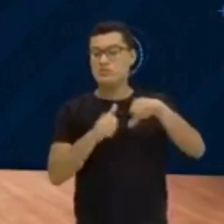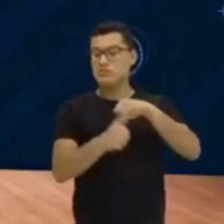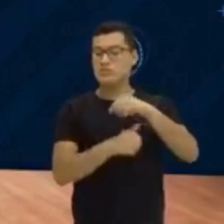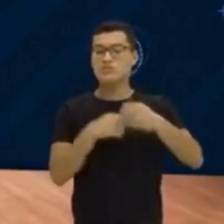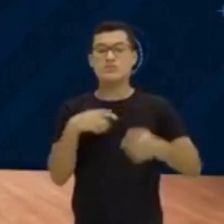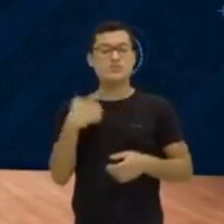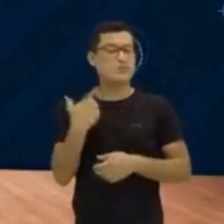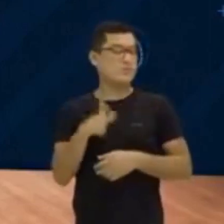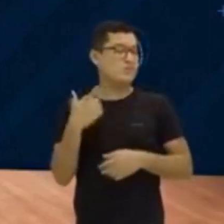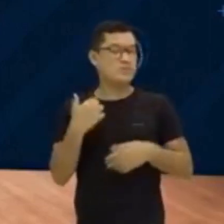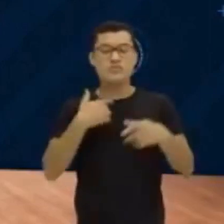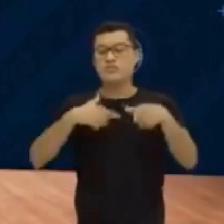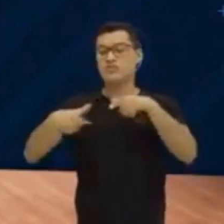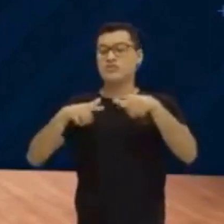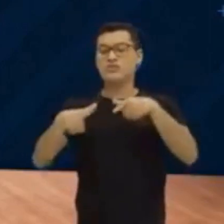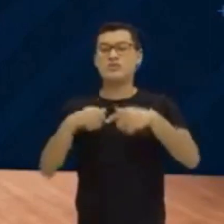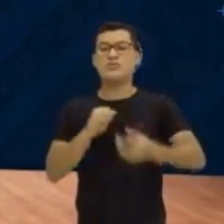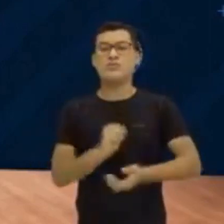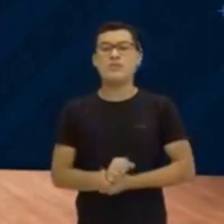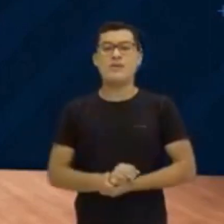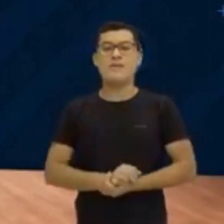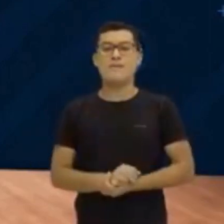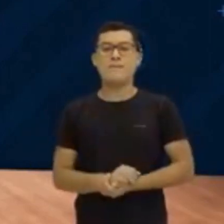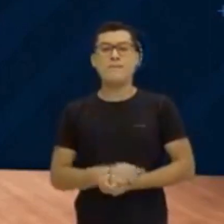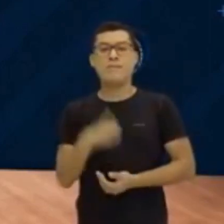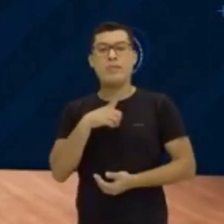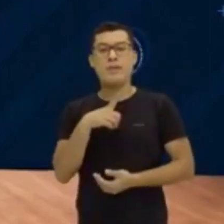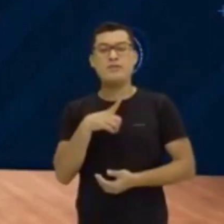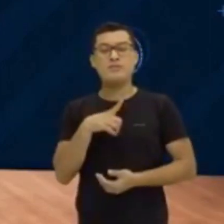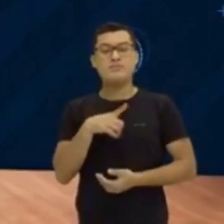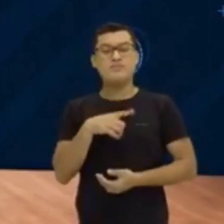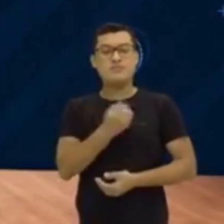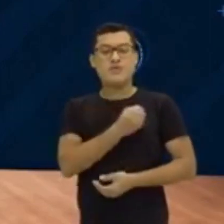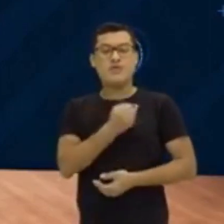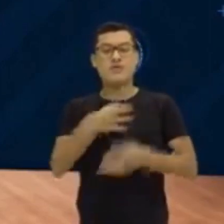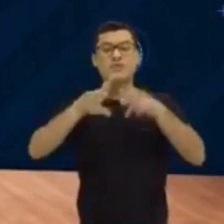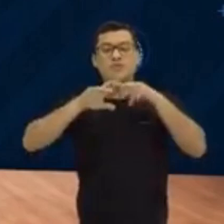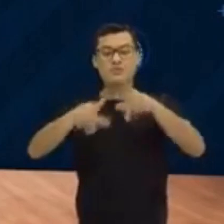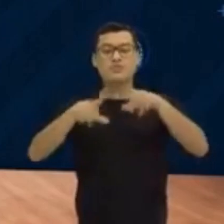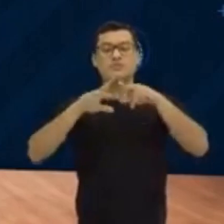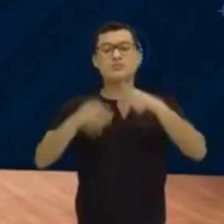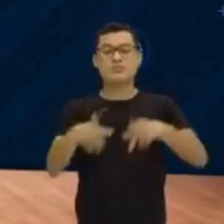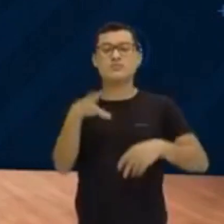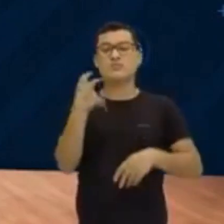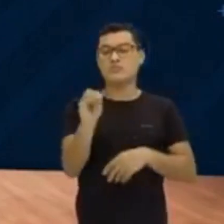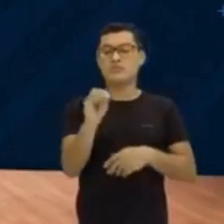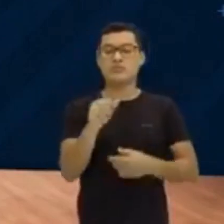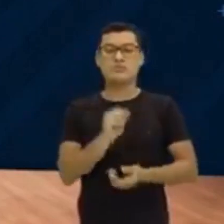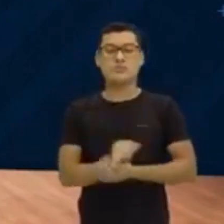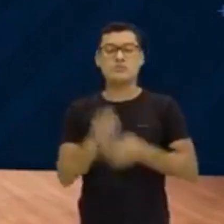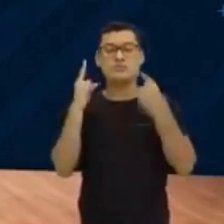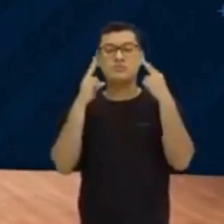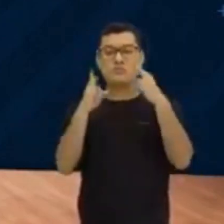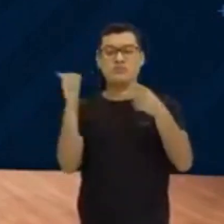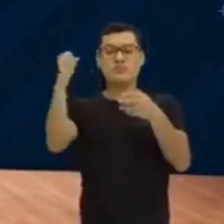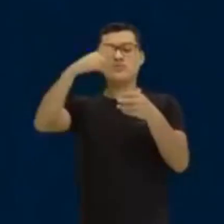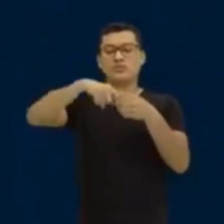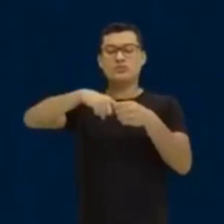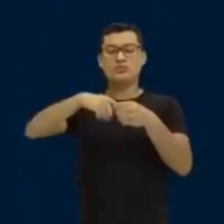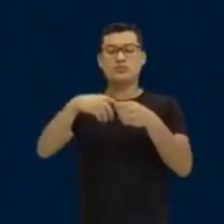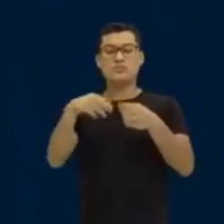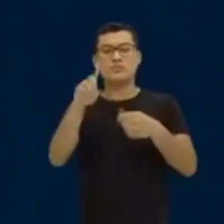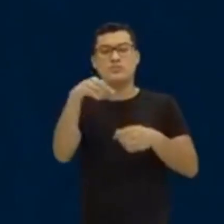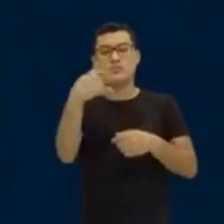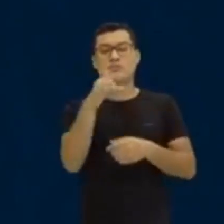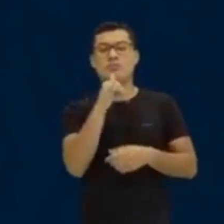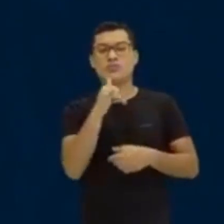gente não tinha esse trabalho. Entendeu? Se tiver um número diferente de zero, tem que ter sempre esse cuidado. Vamos voltar para a cartela para ver os outros exemplos?